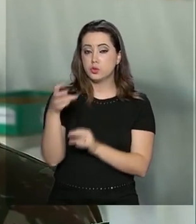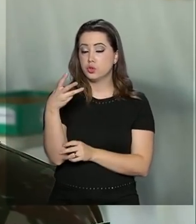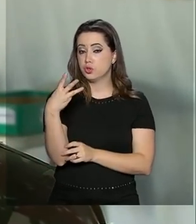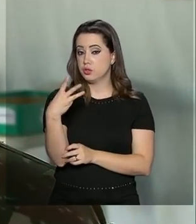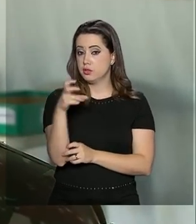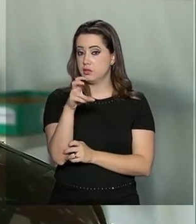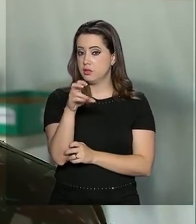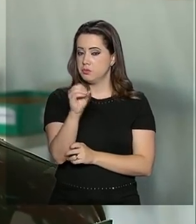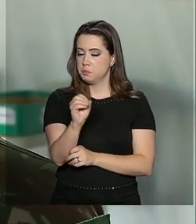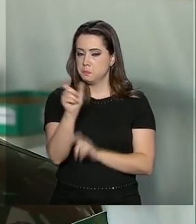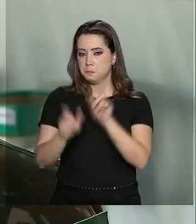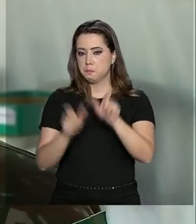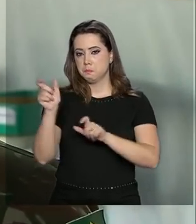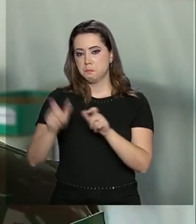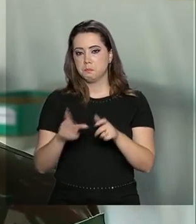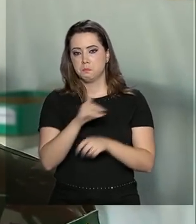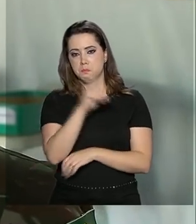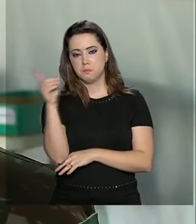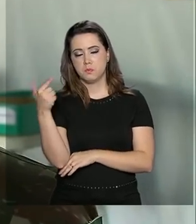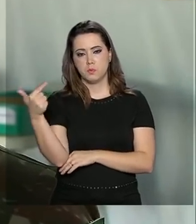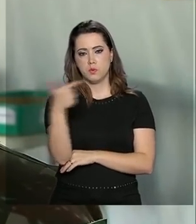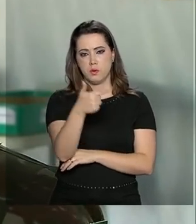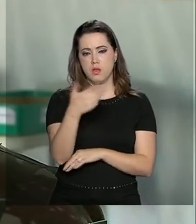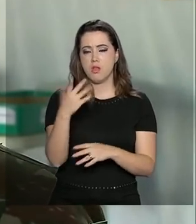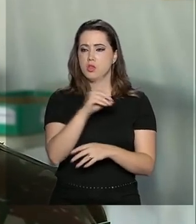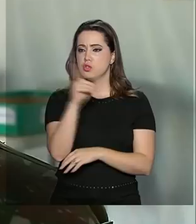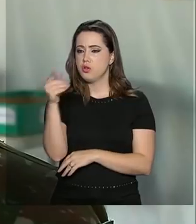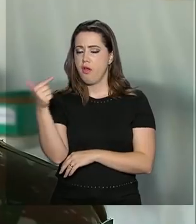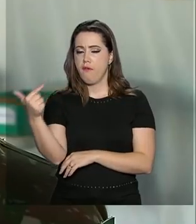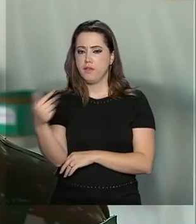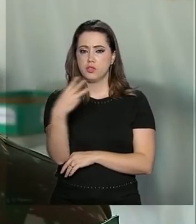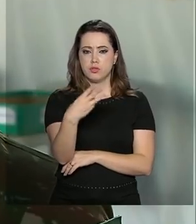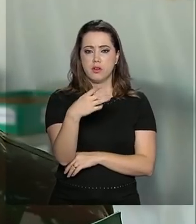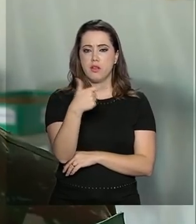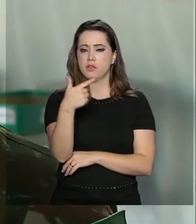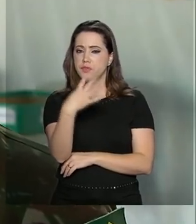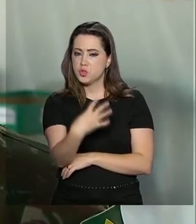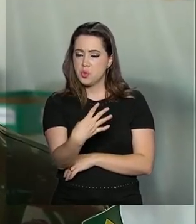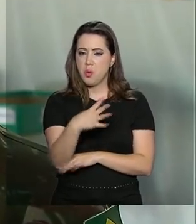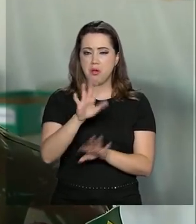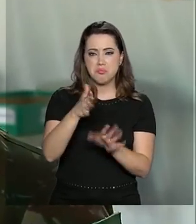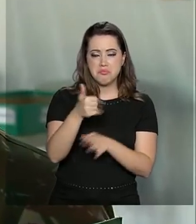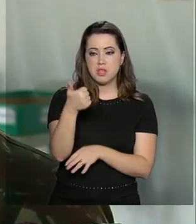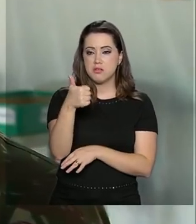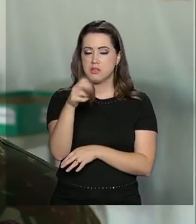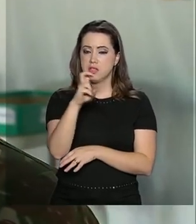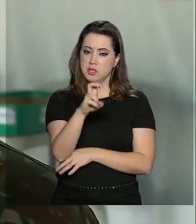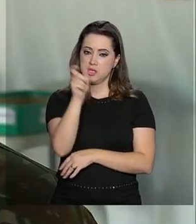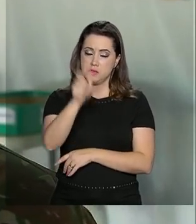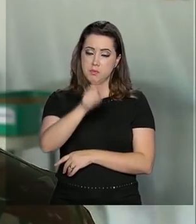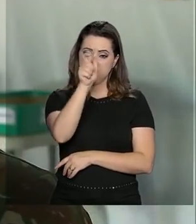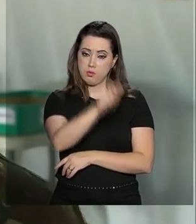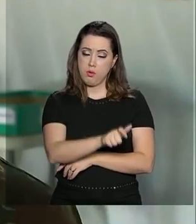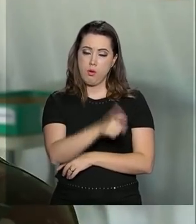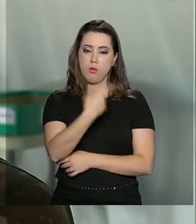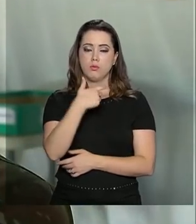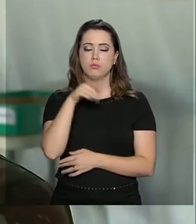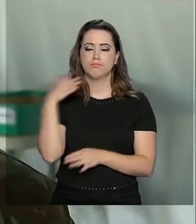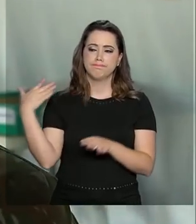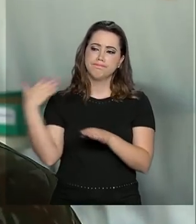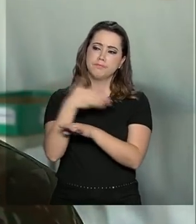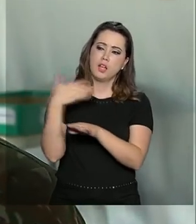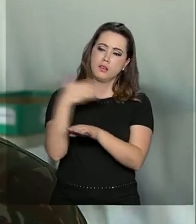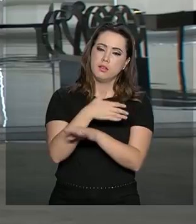355 no dia 22 e nos dias 23 e 24 nós tivemos uma média de 115, 116 imigrantes